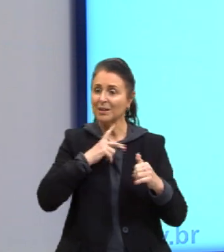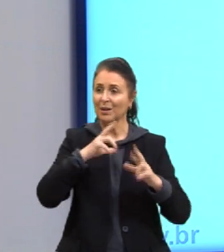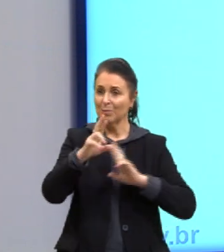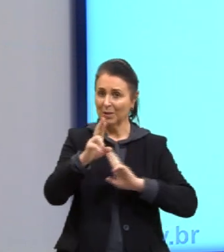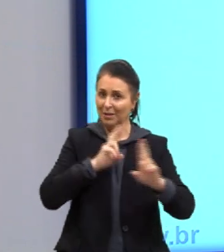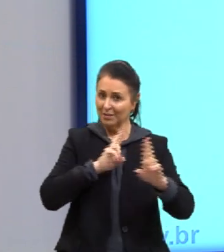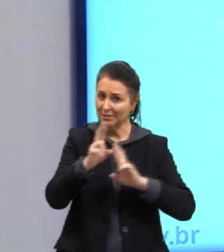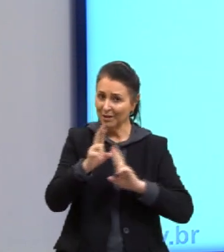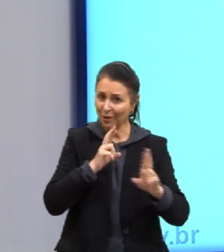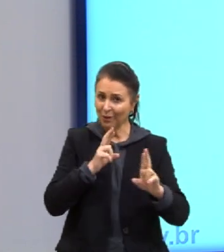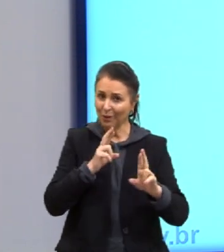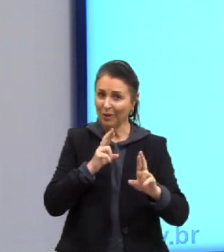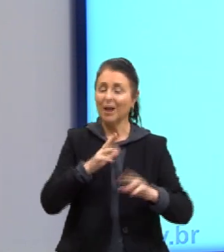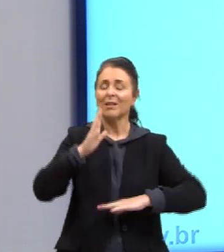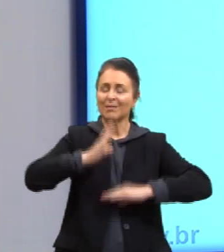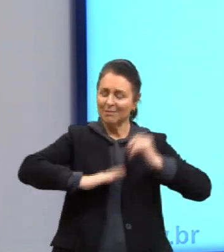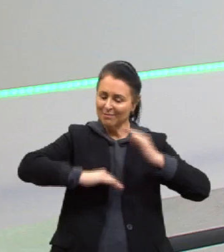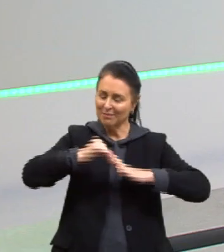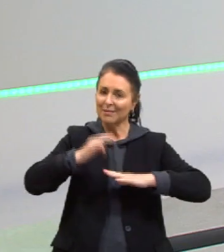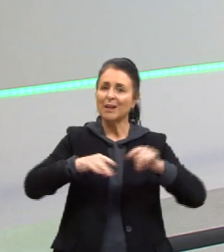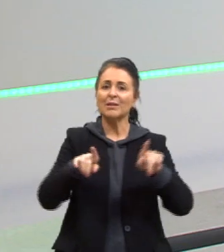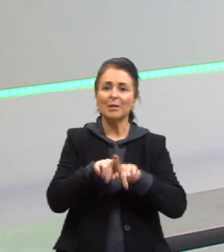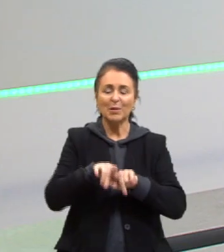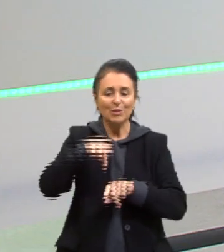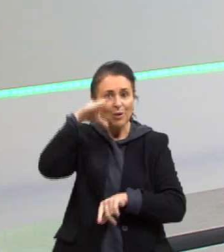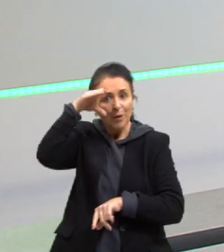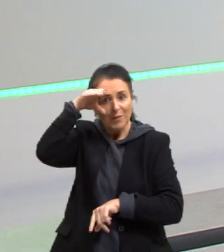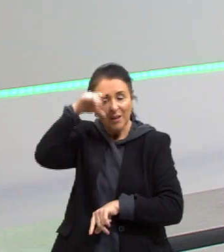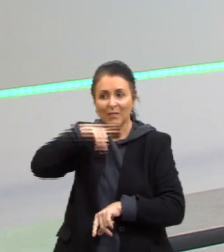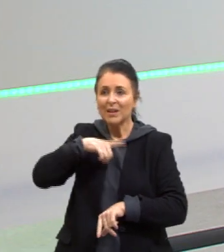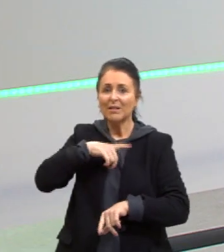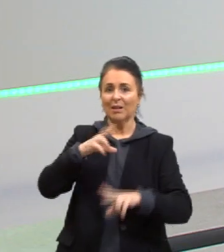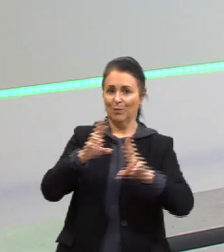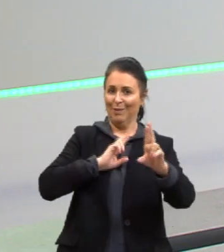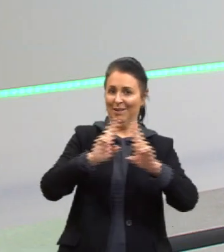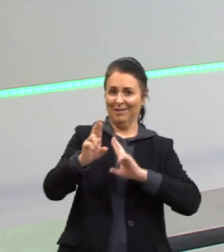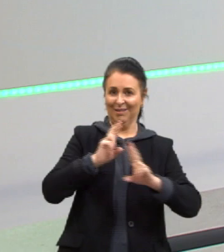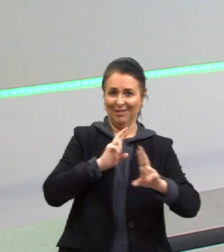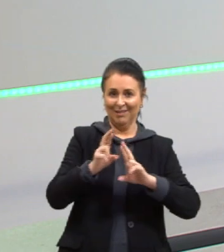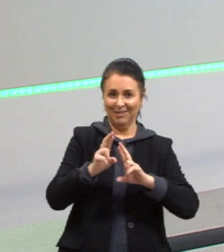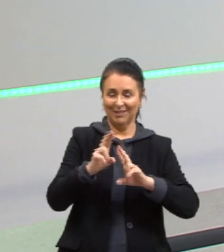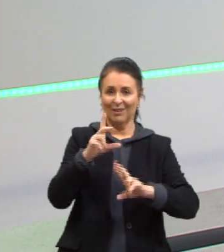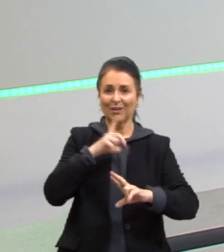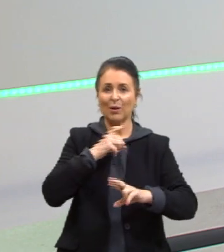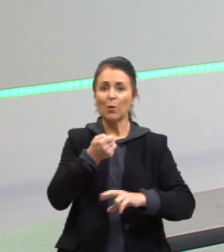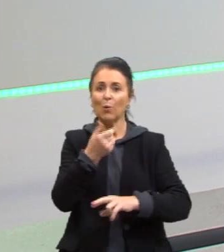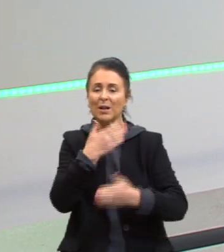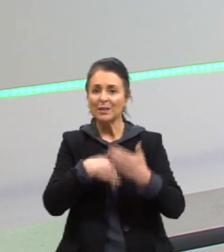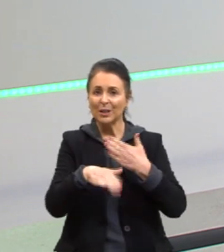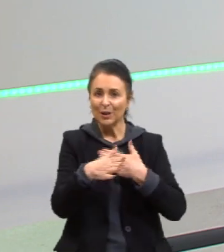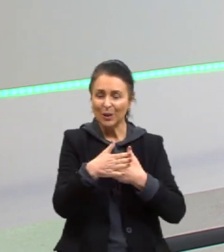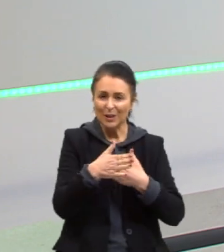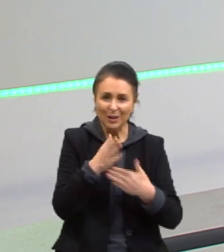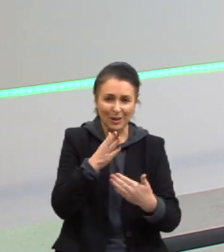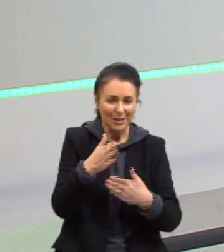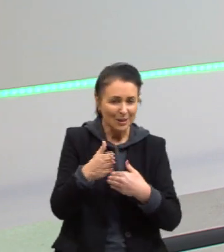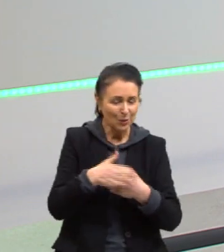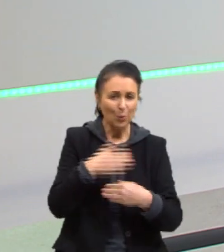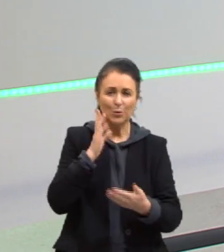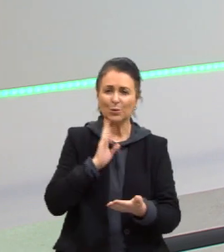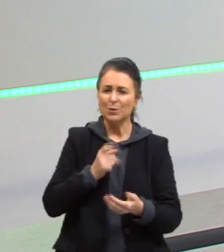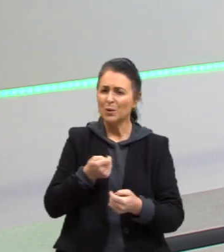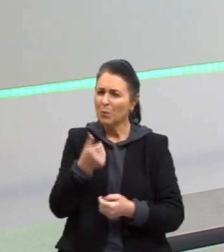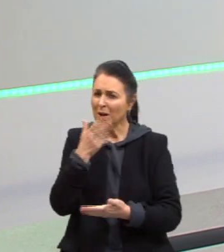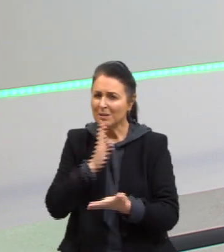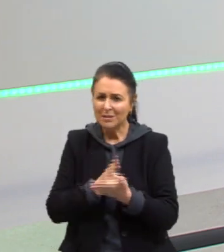Então, aqui a gente vê na prática que sim, eles estão relacionados. Então, o trabalho, na maioria dos casos, ele é igual à variação